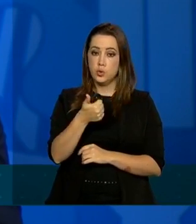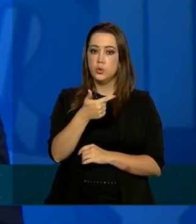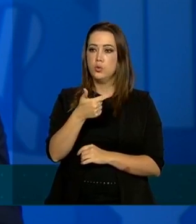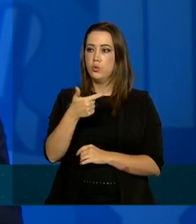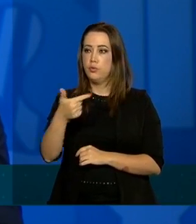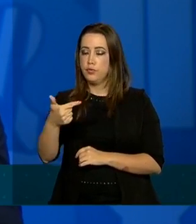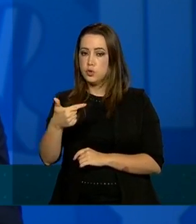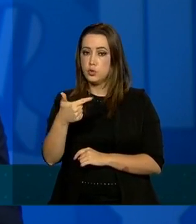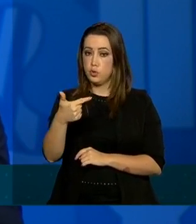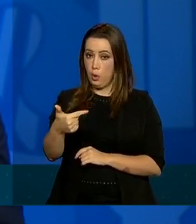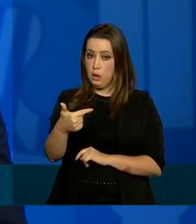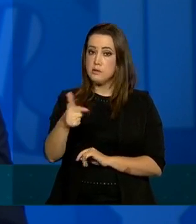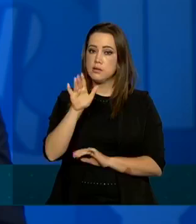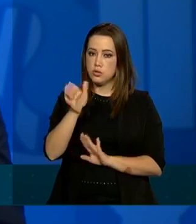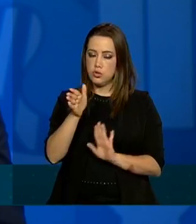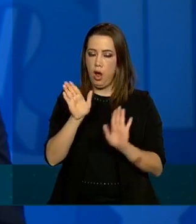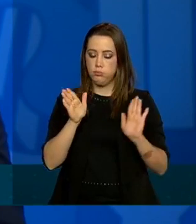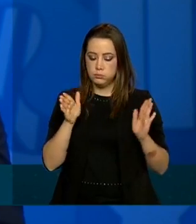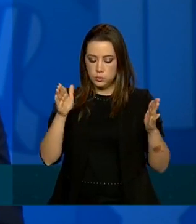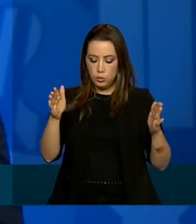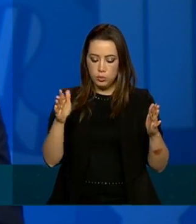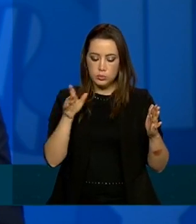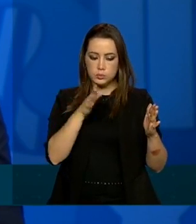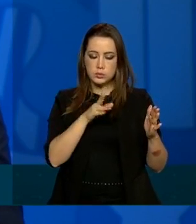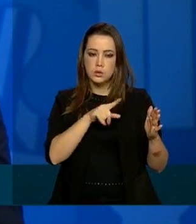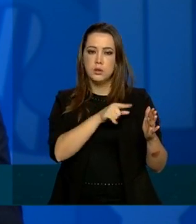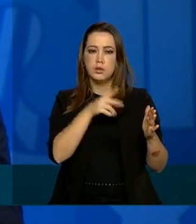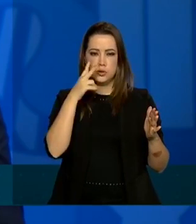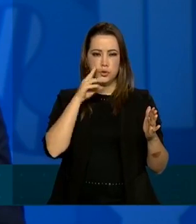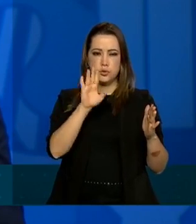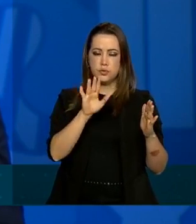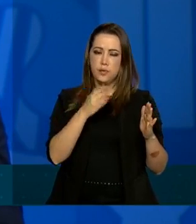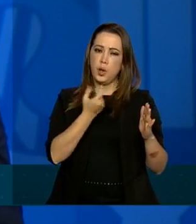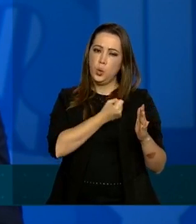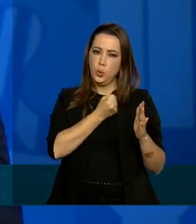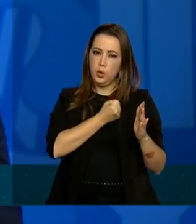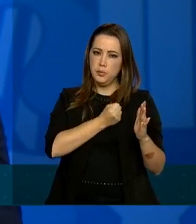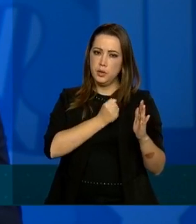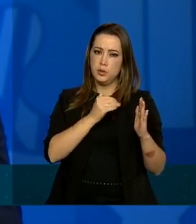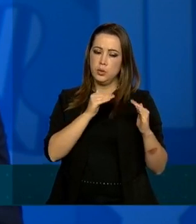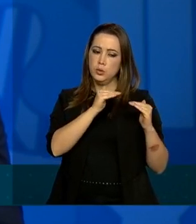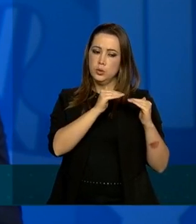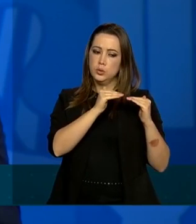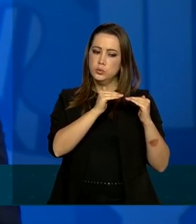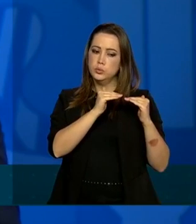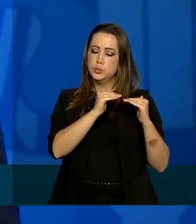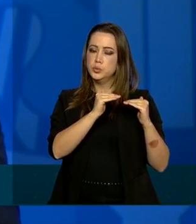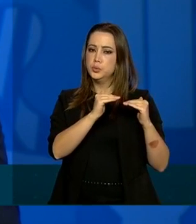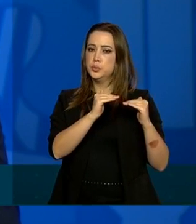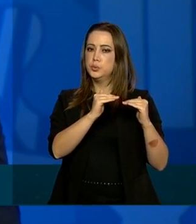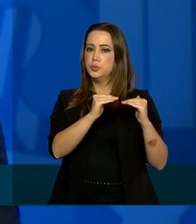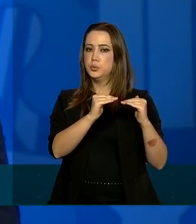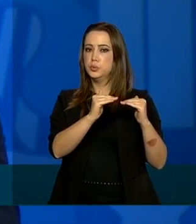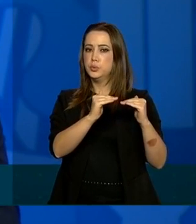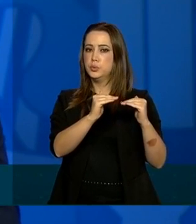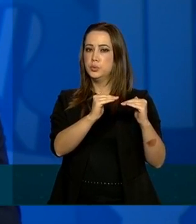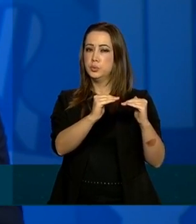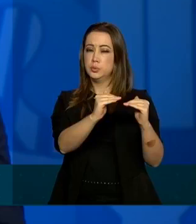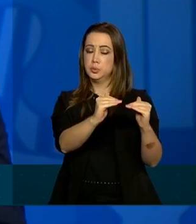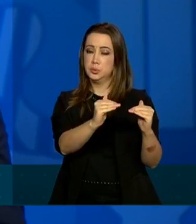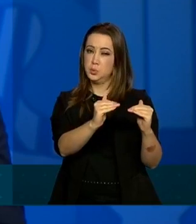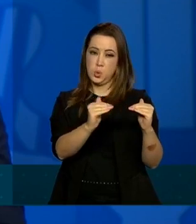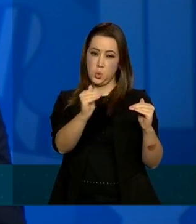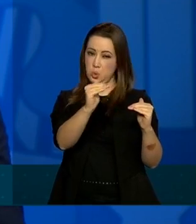22, que estão fechadas, uma tendência de estabilização, que precisamos observar nas próximas semanas se será